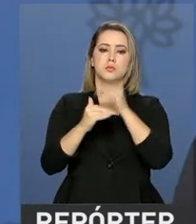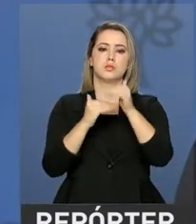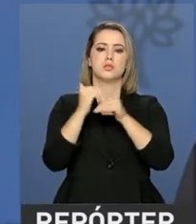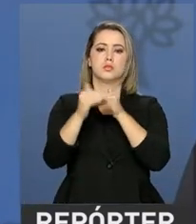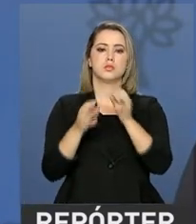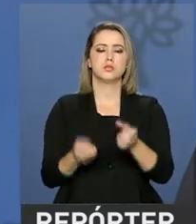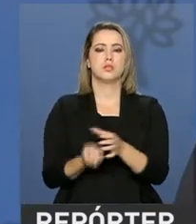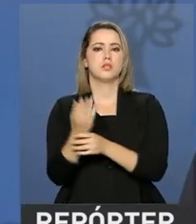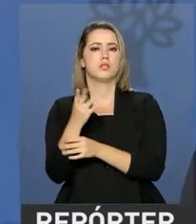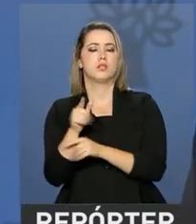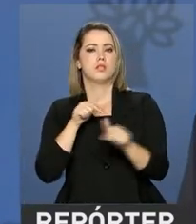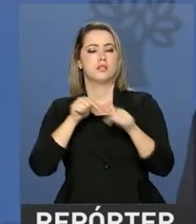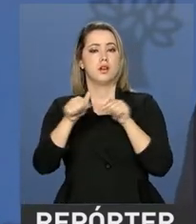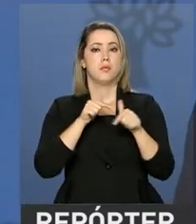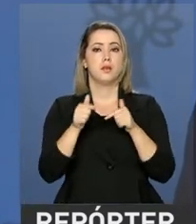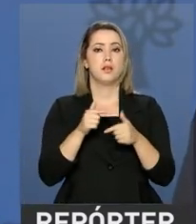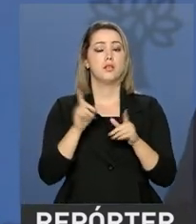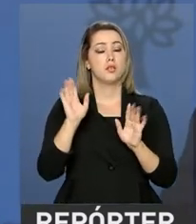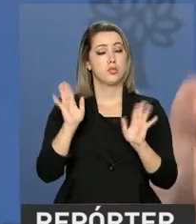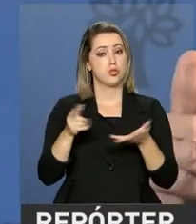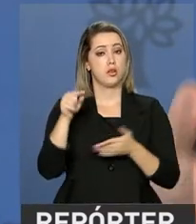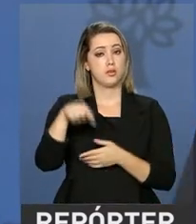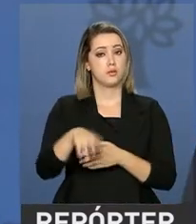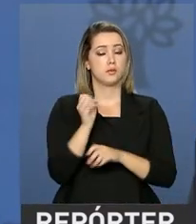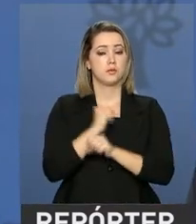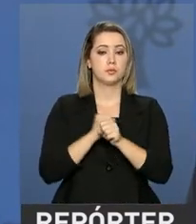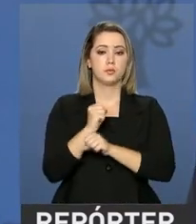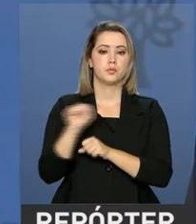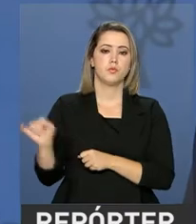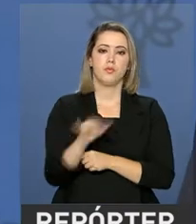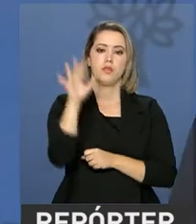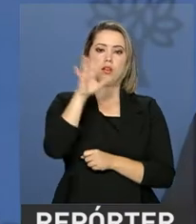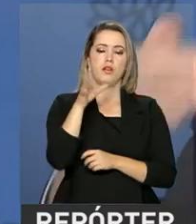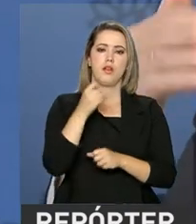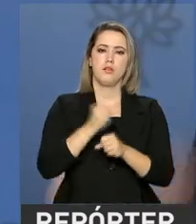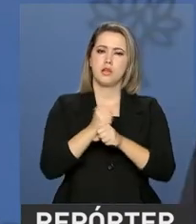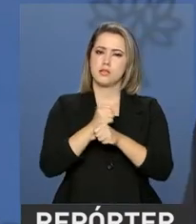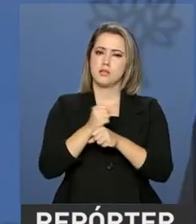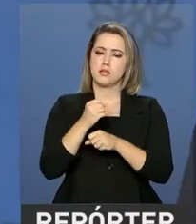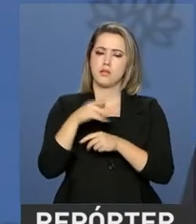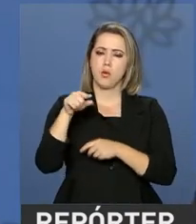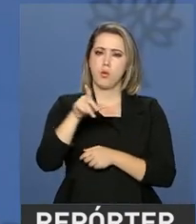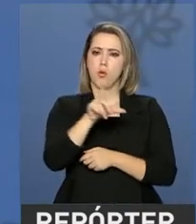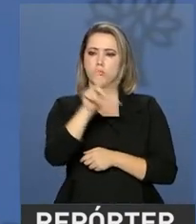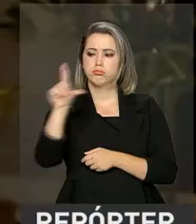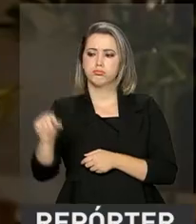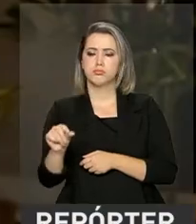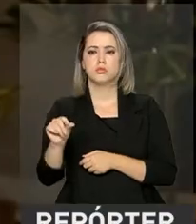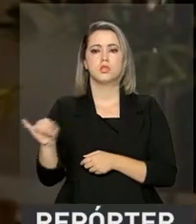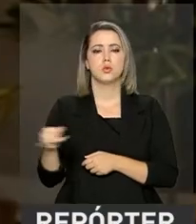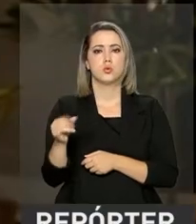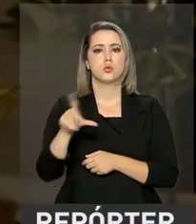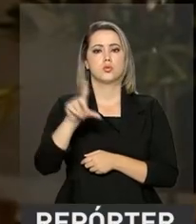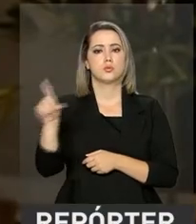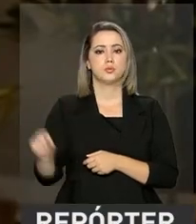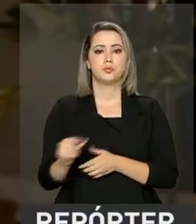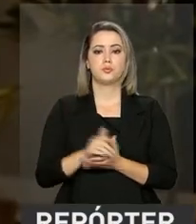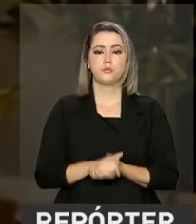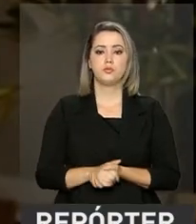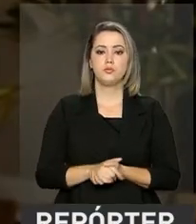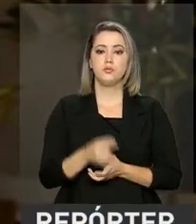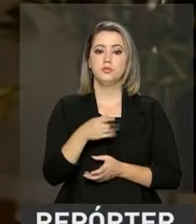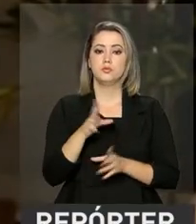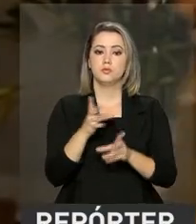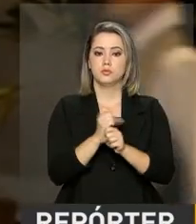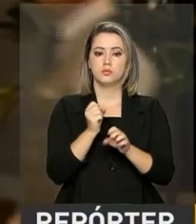gerar empregos. Já este ano a inflação continuar a cair e a taxa de juros continuar a cair. Nas contas do governo,